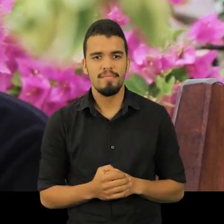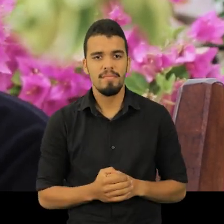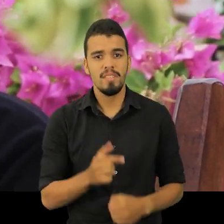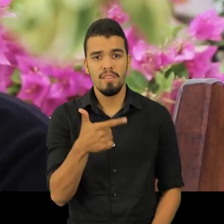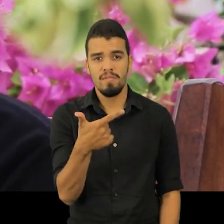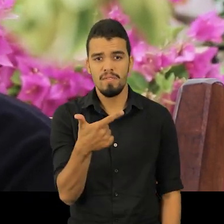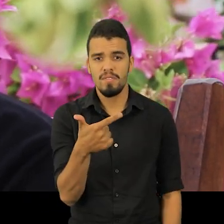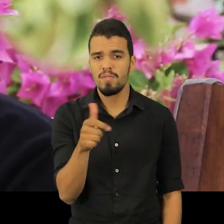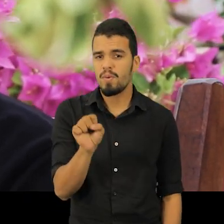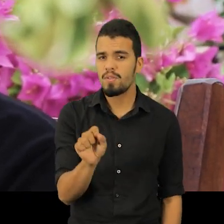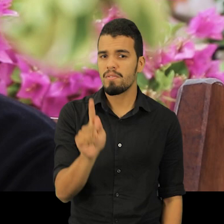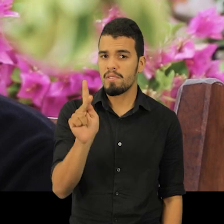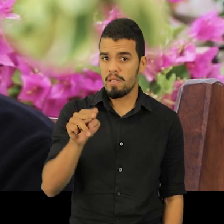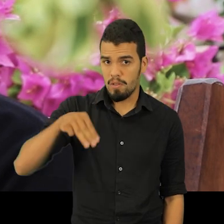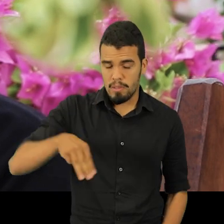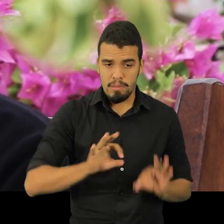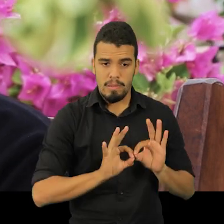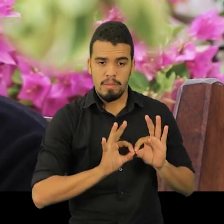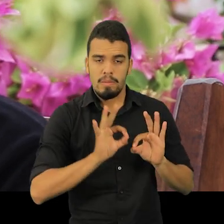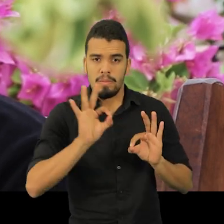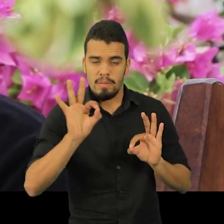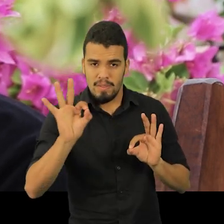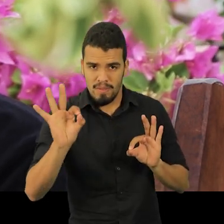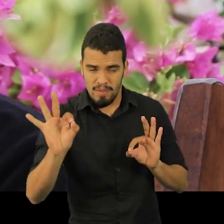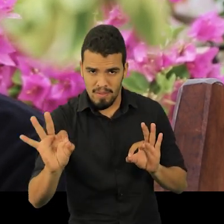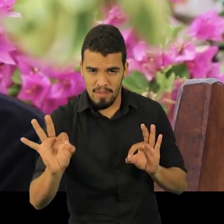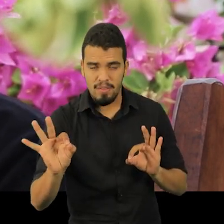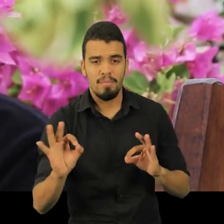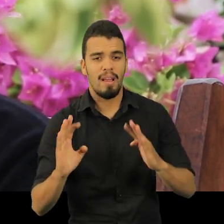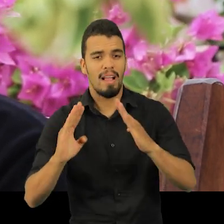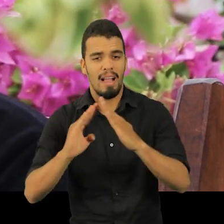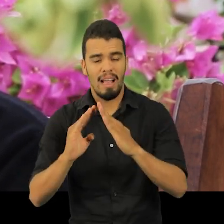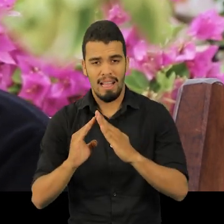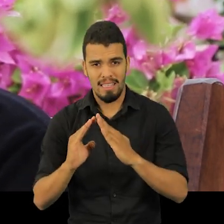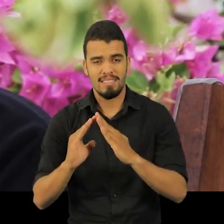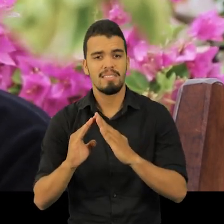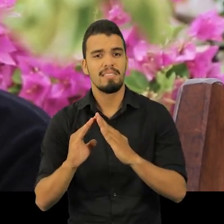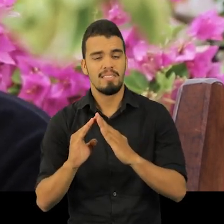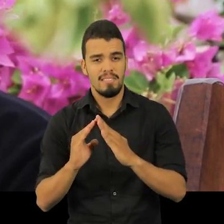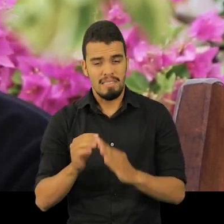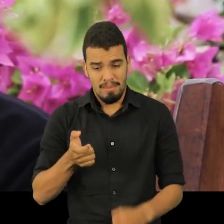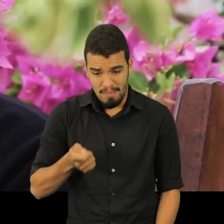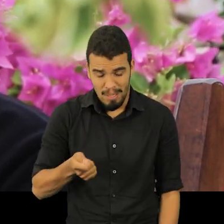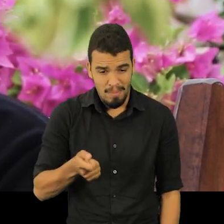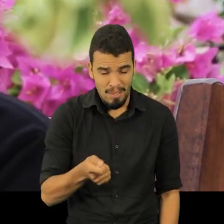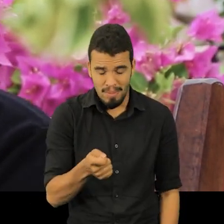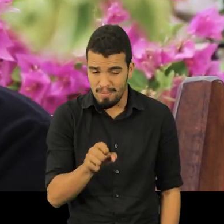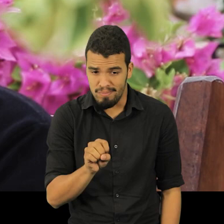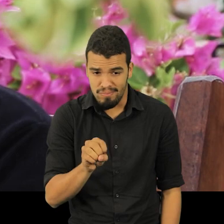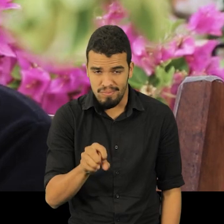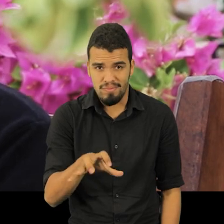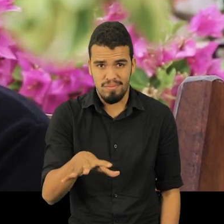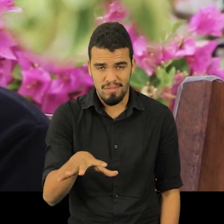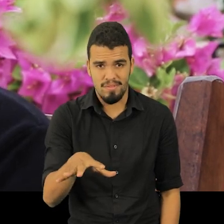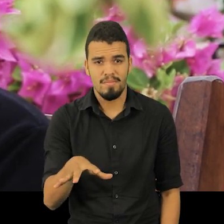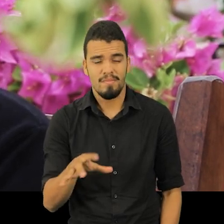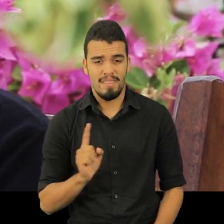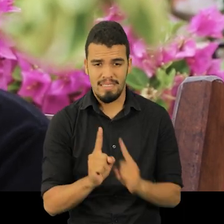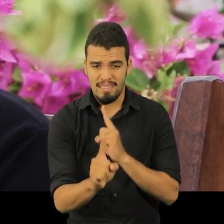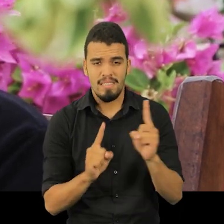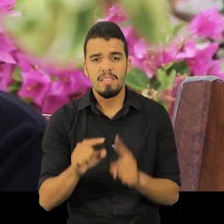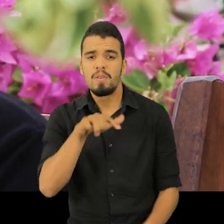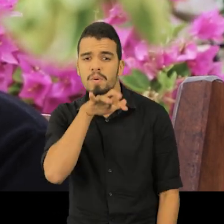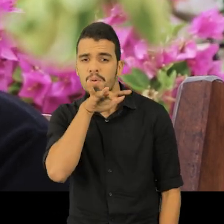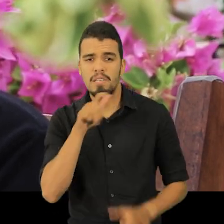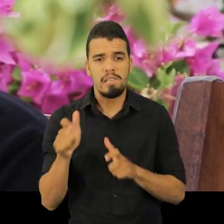casa. E muitas vezes essa volta já era durante a noite, usando lanterna de pilha. Estradas ruins. Molhei muitas vezes